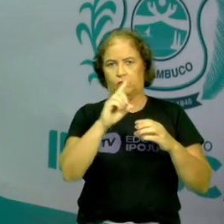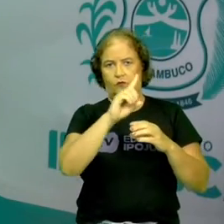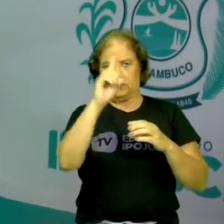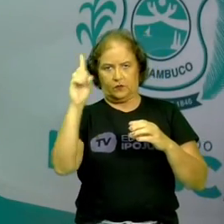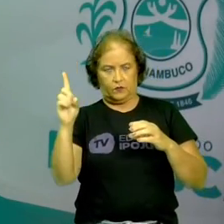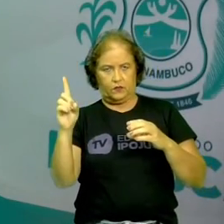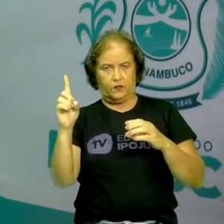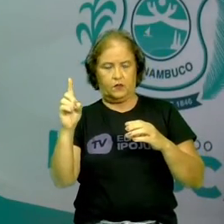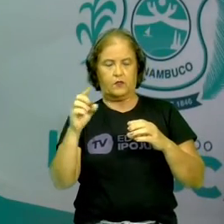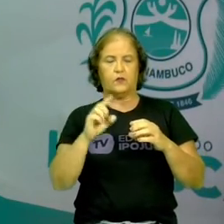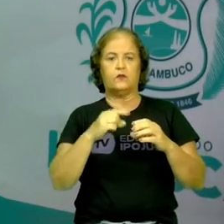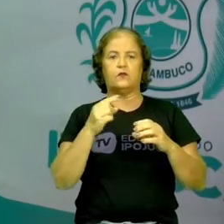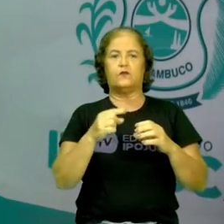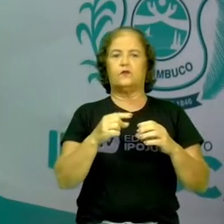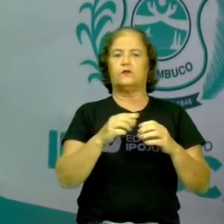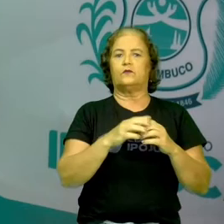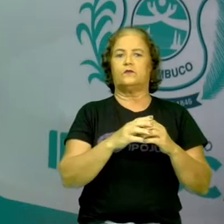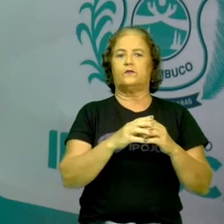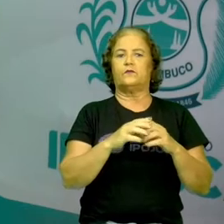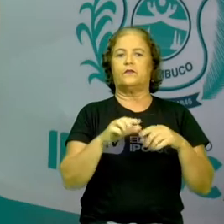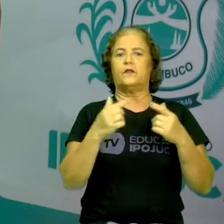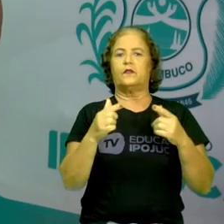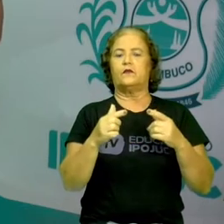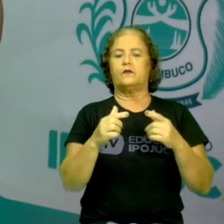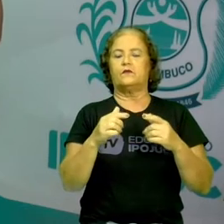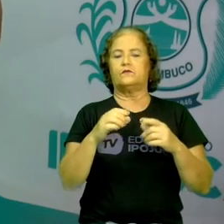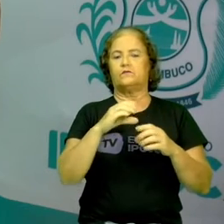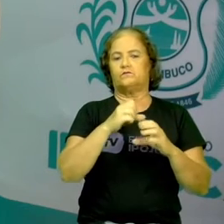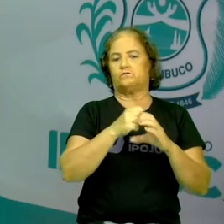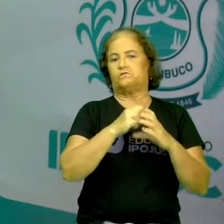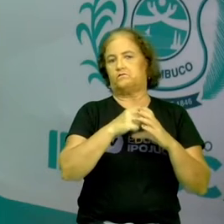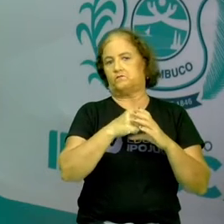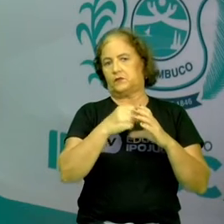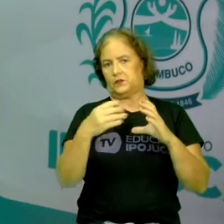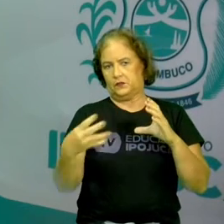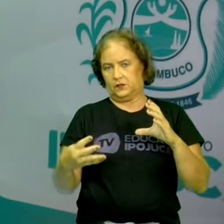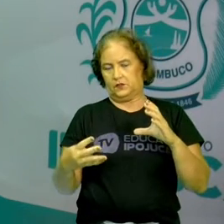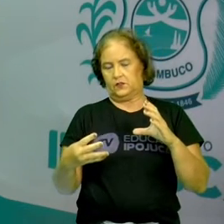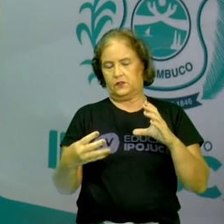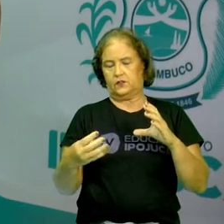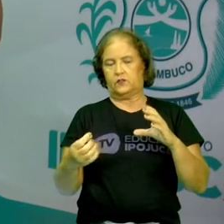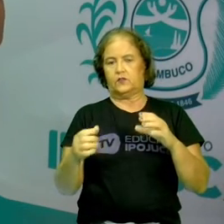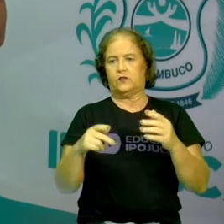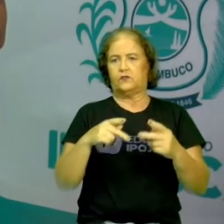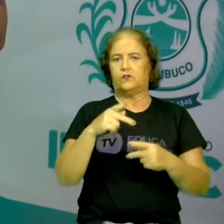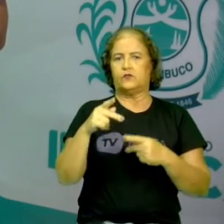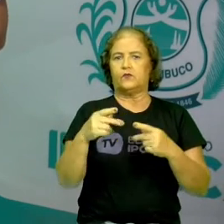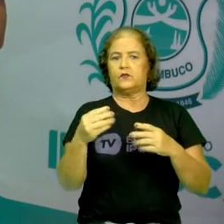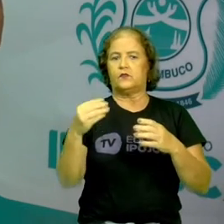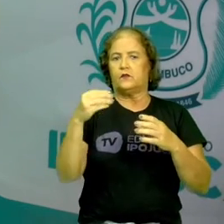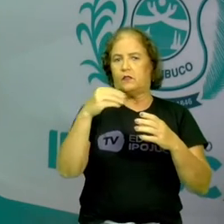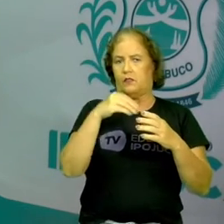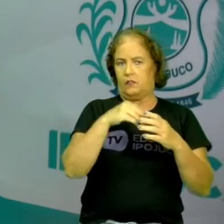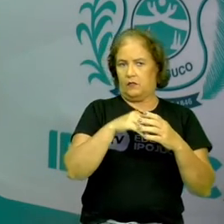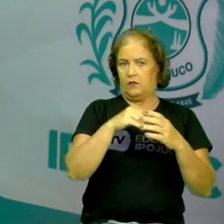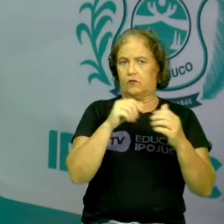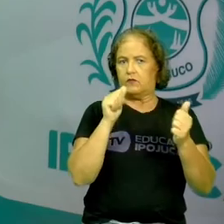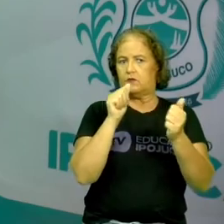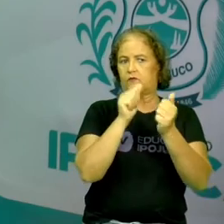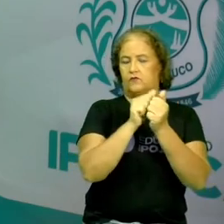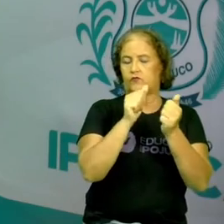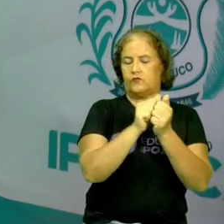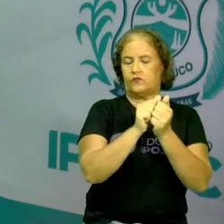as principais características dos planetas interiores. Também conhecidos como planetas